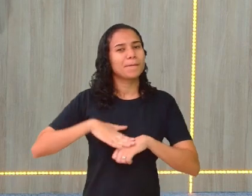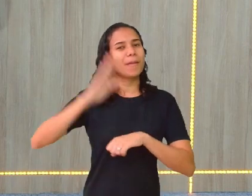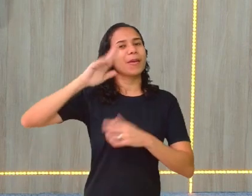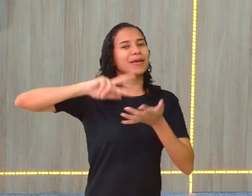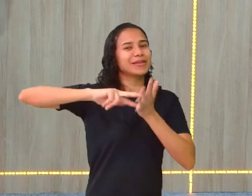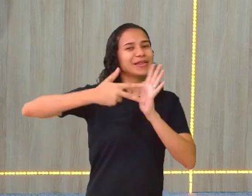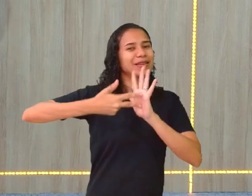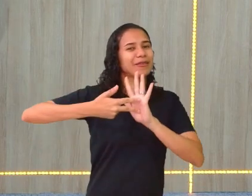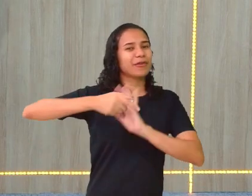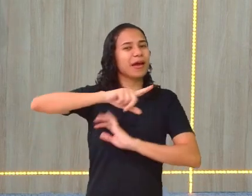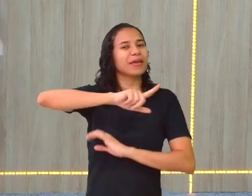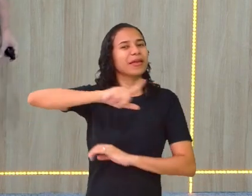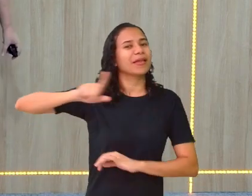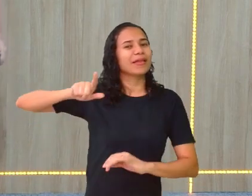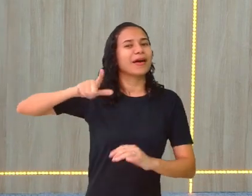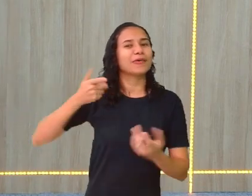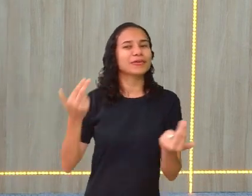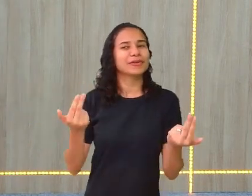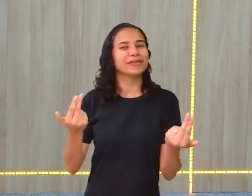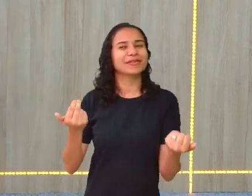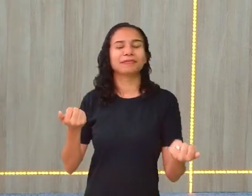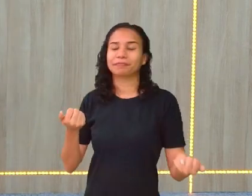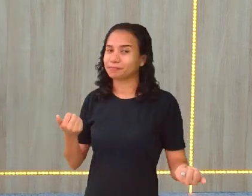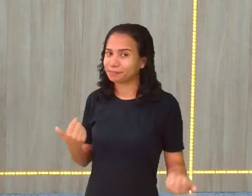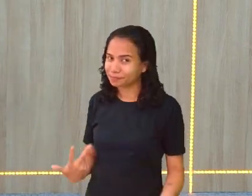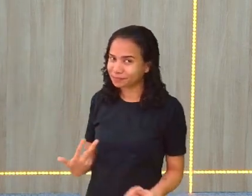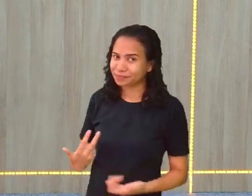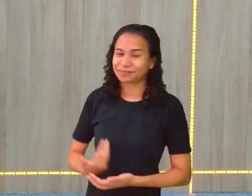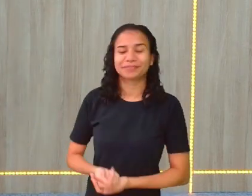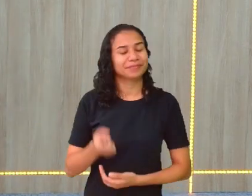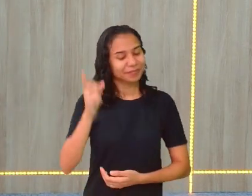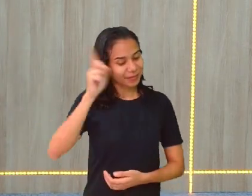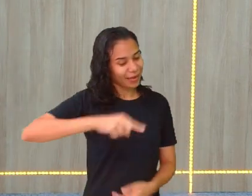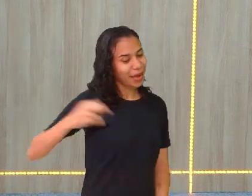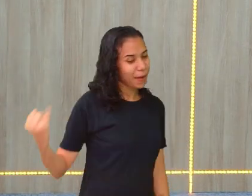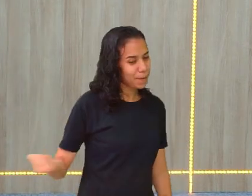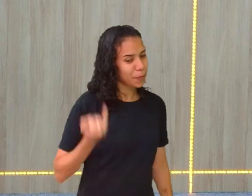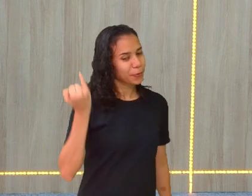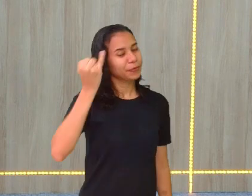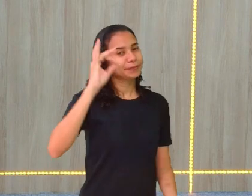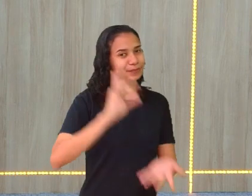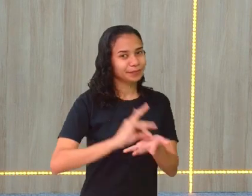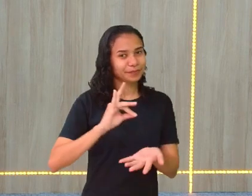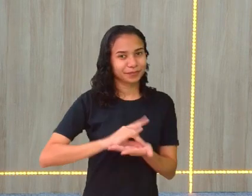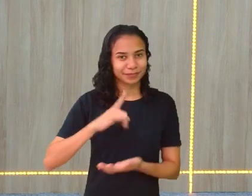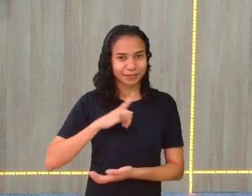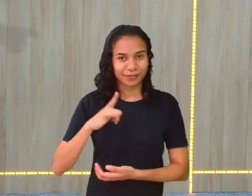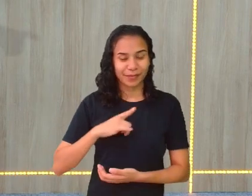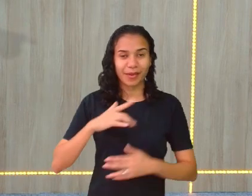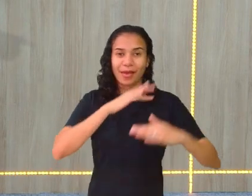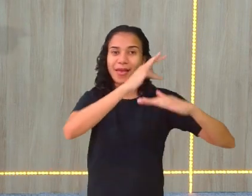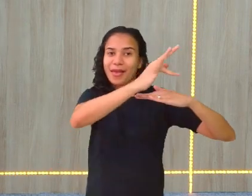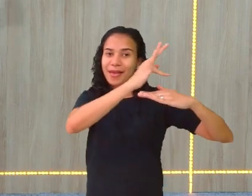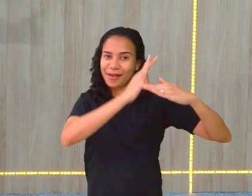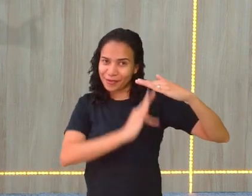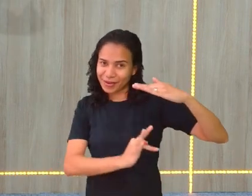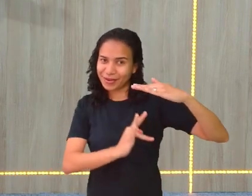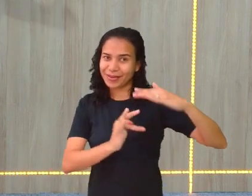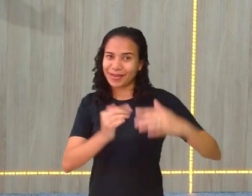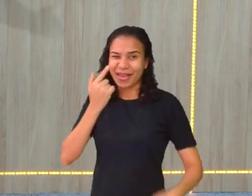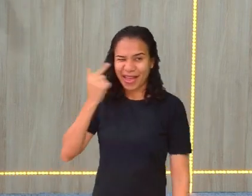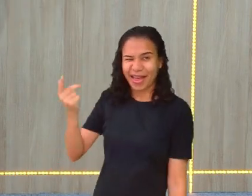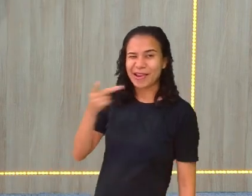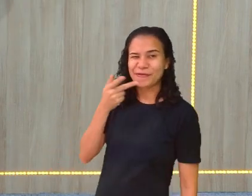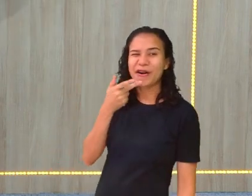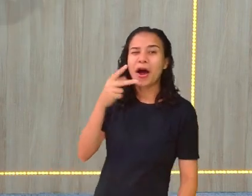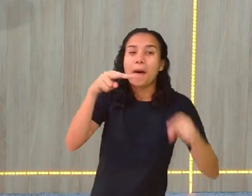representa o mesmo tamanho. É muito importante isso. Gente, fração, é claro que ele